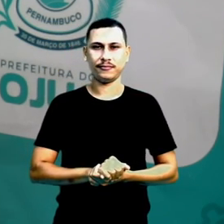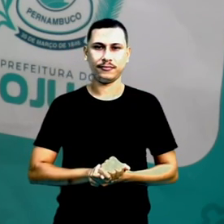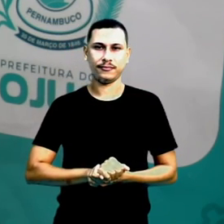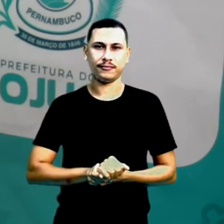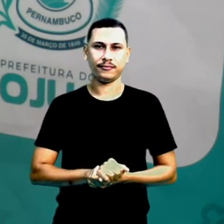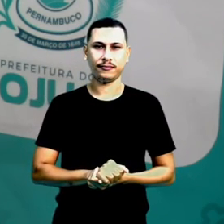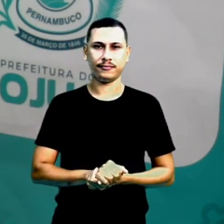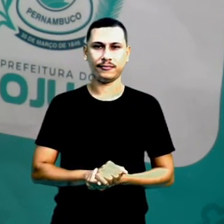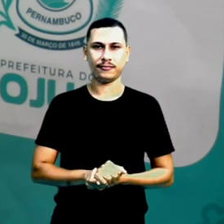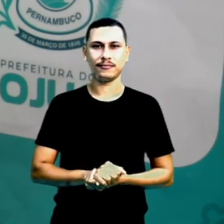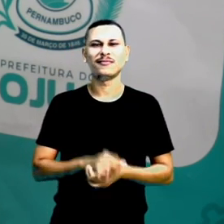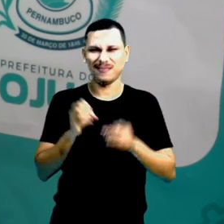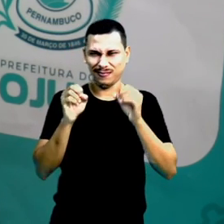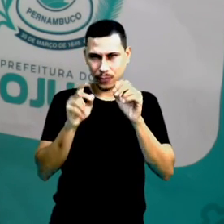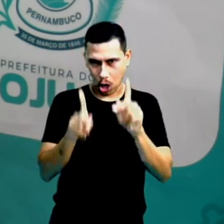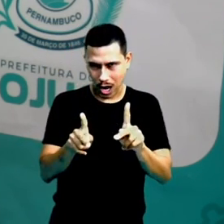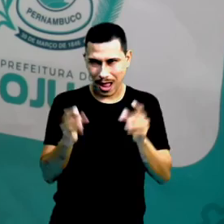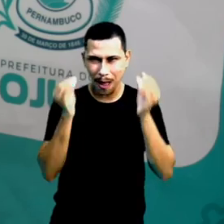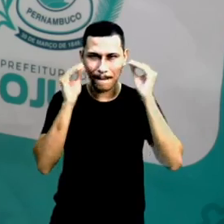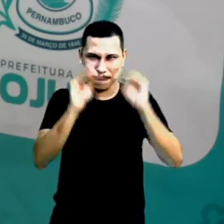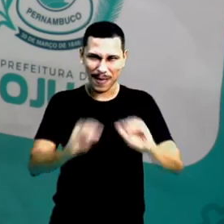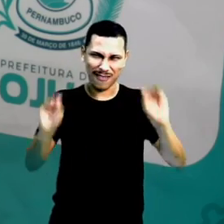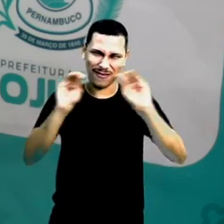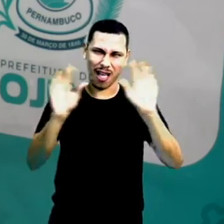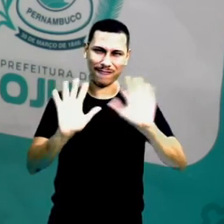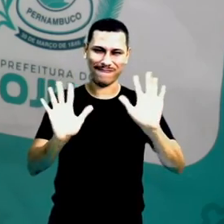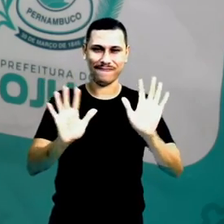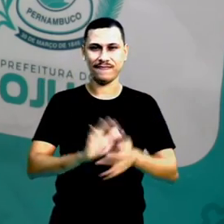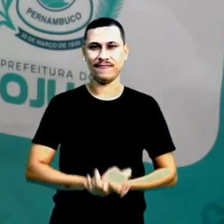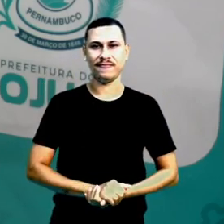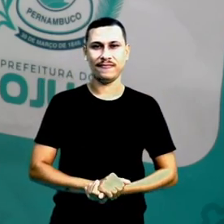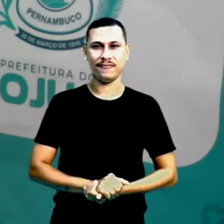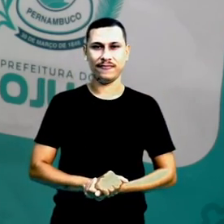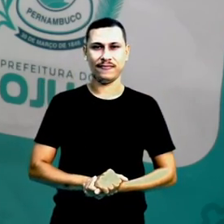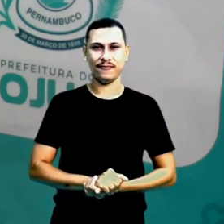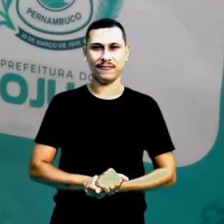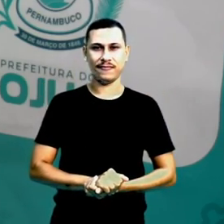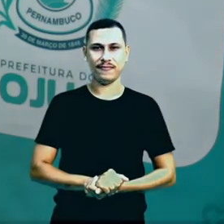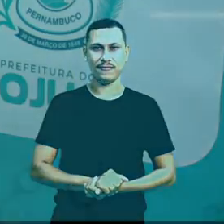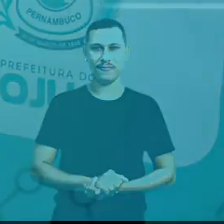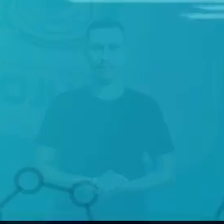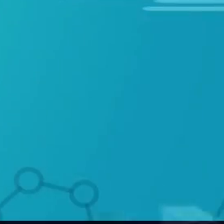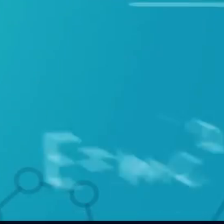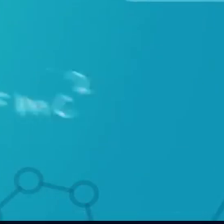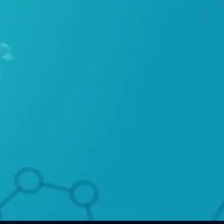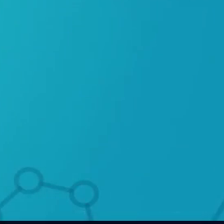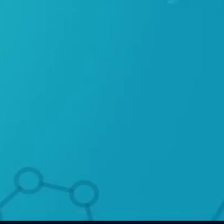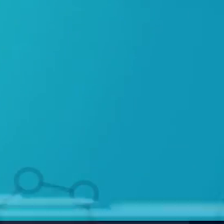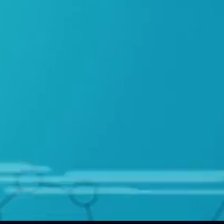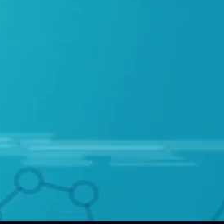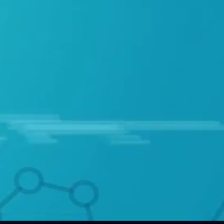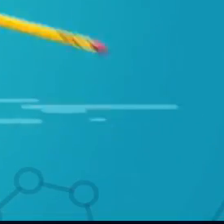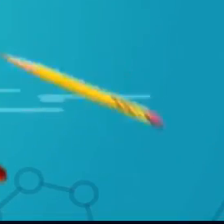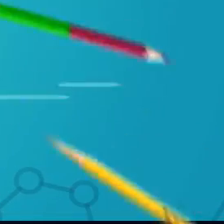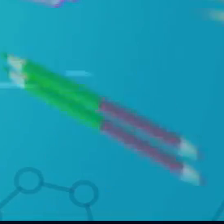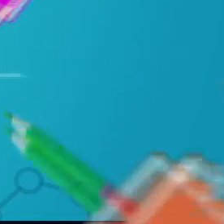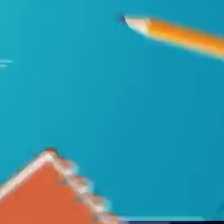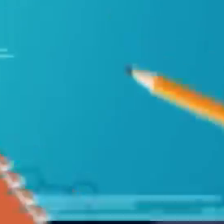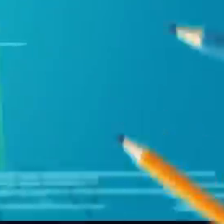perpendiculares. Tá certo? Um beijo grande para vocês e até a próxima aula! Tchau!